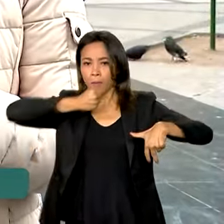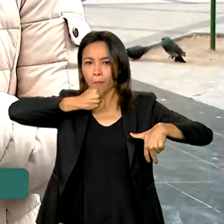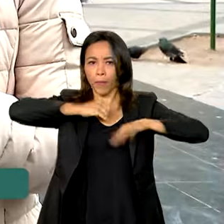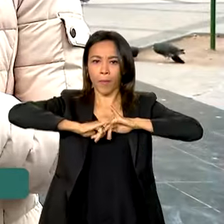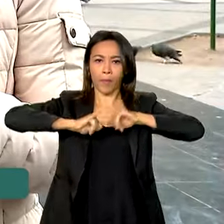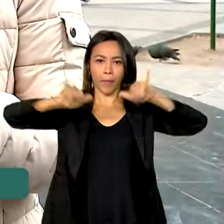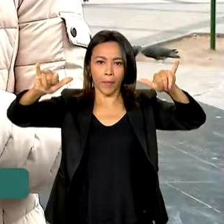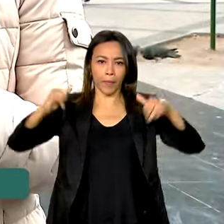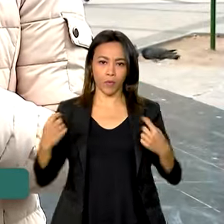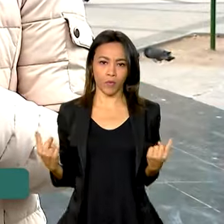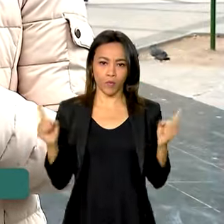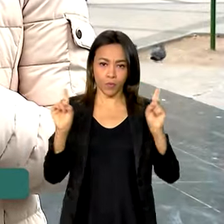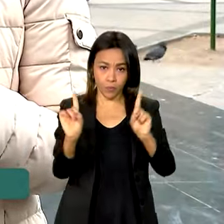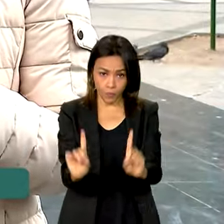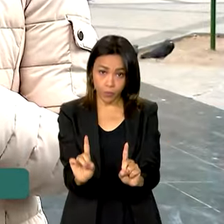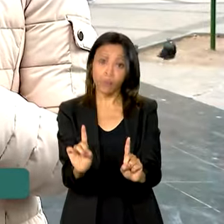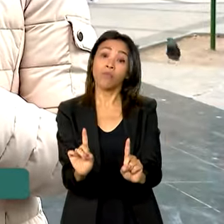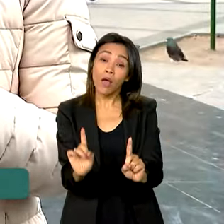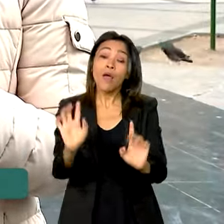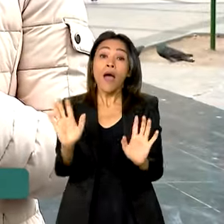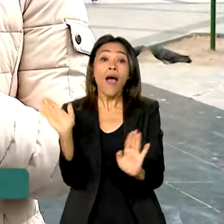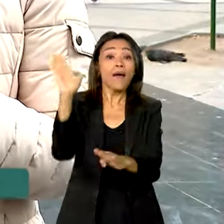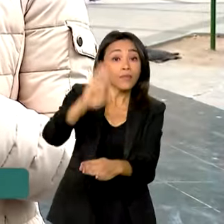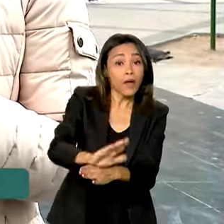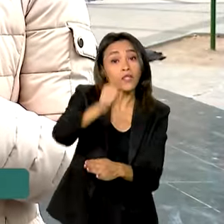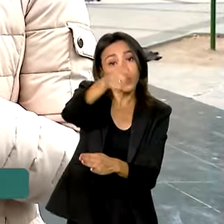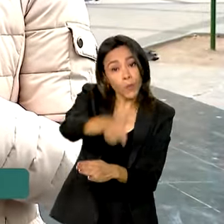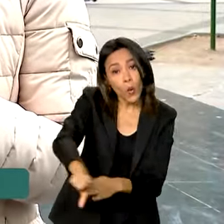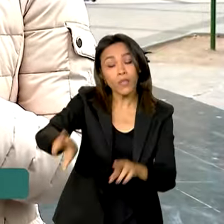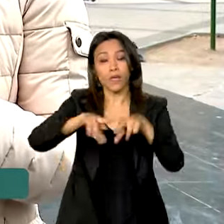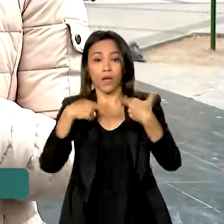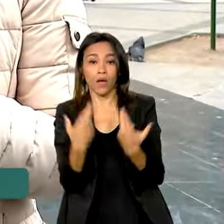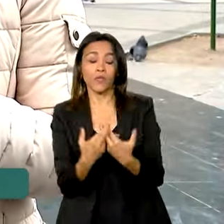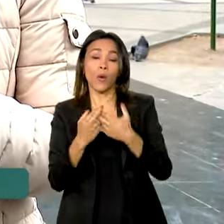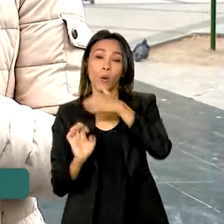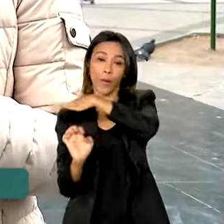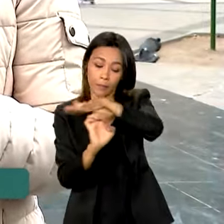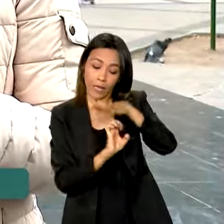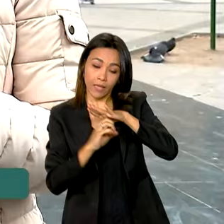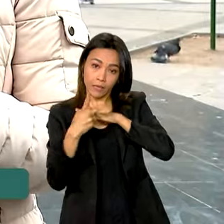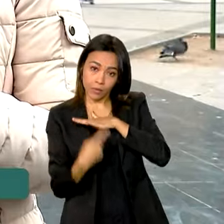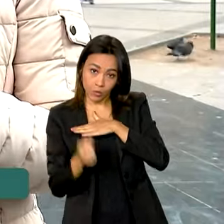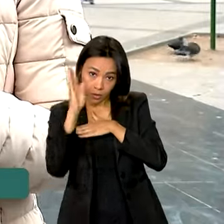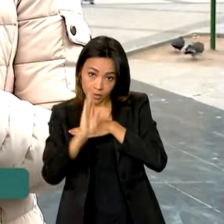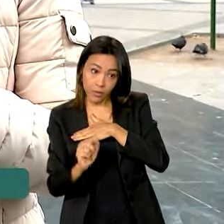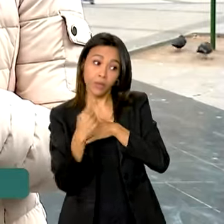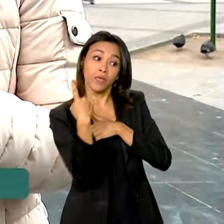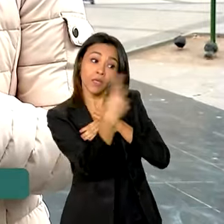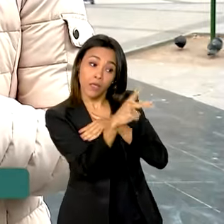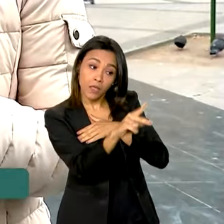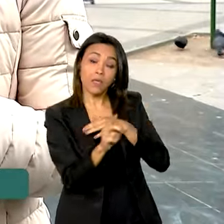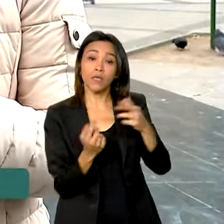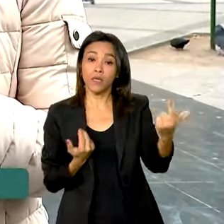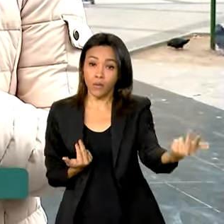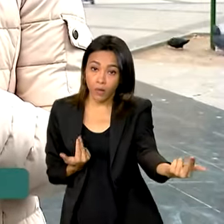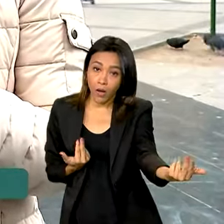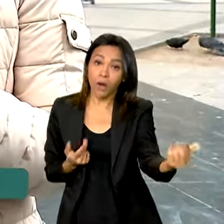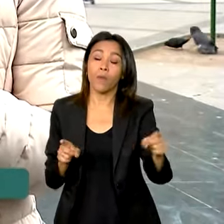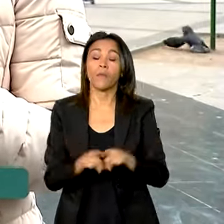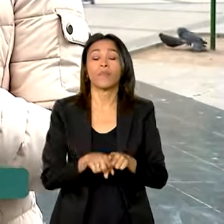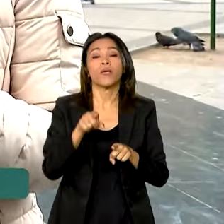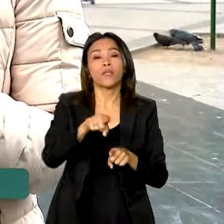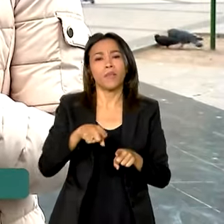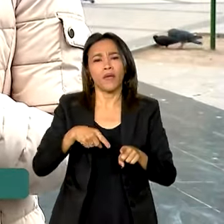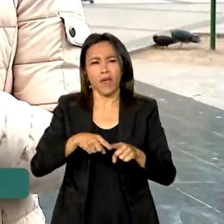Na tarde de terça-feira, o presidente Lula terá uma reunião com empresários brasileiros e bolivianos. A maior fronteira terrestre do